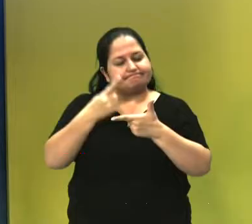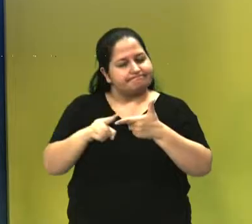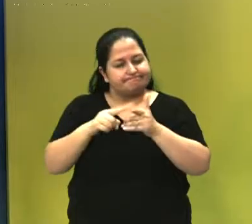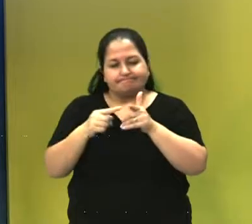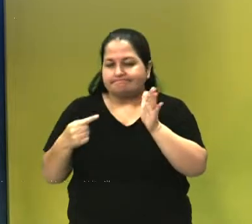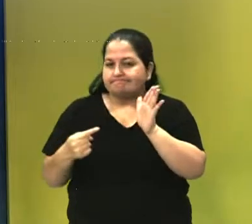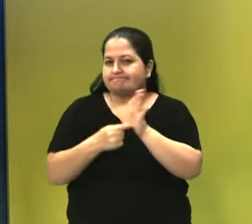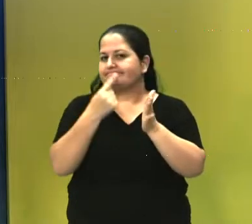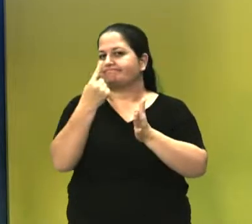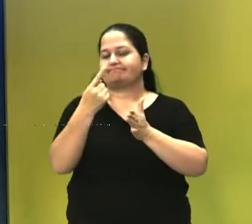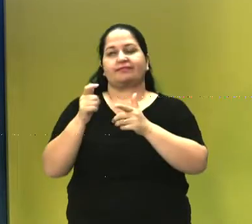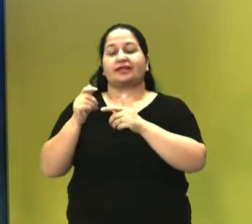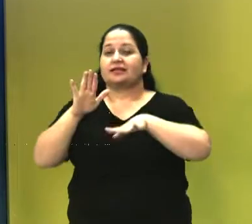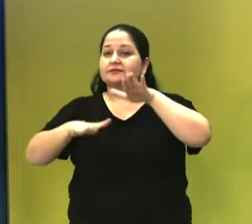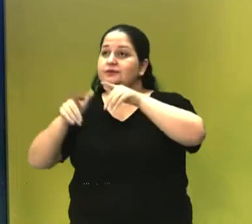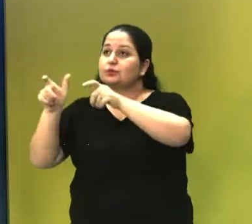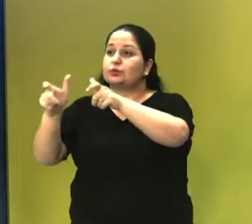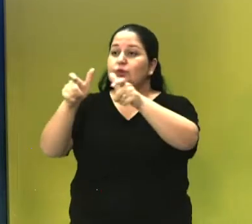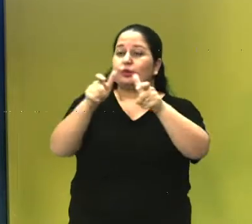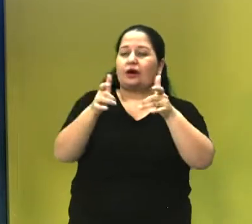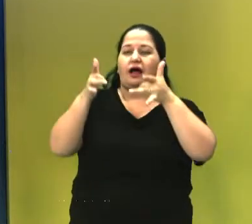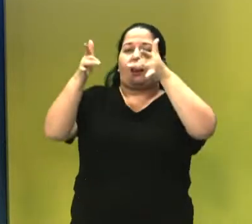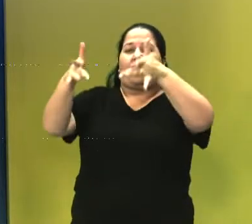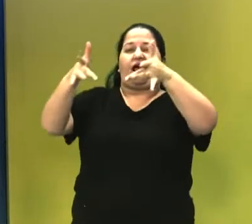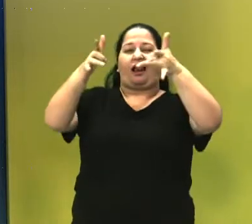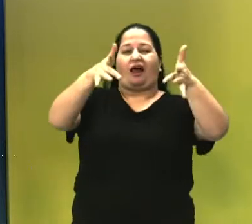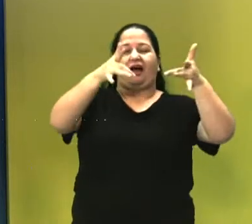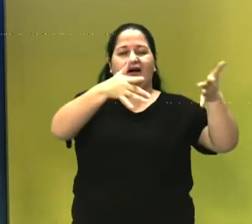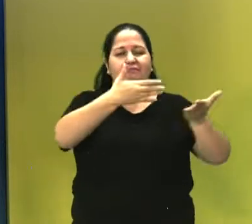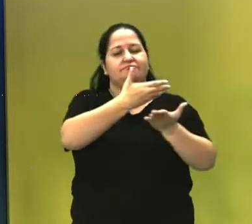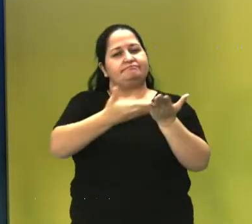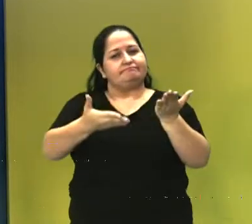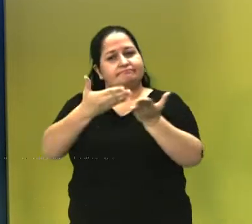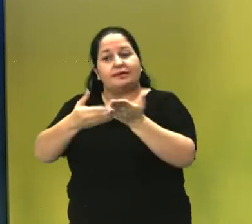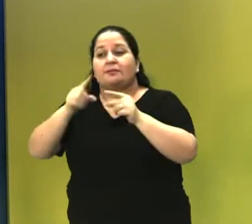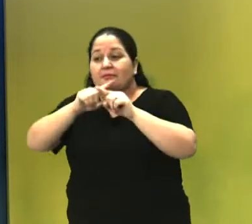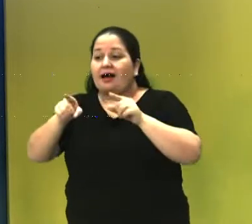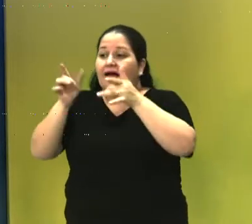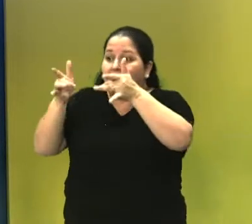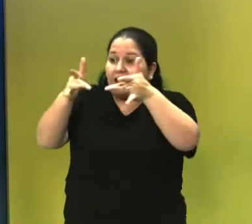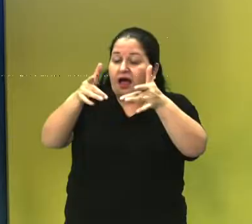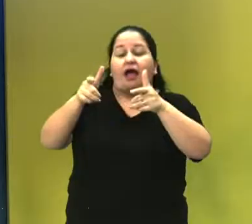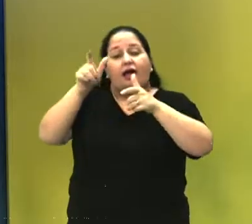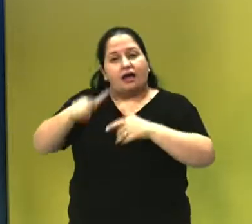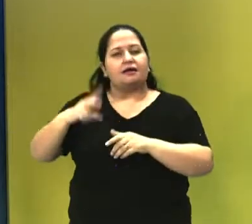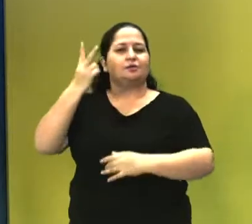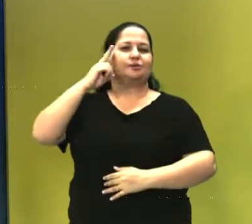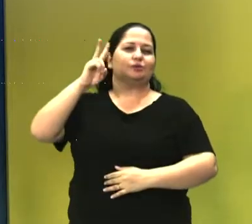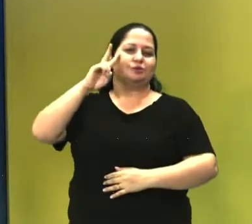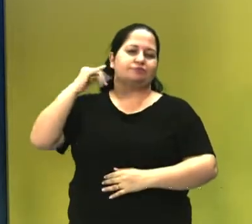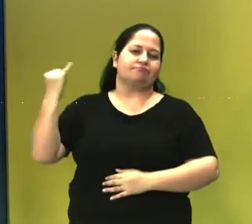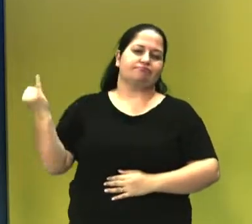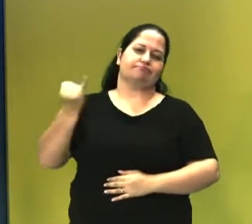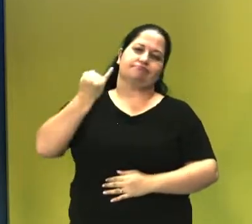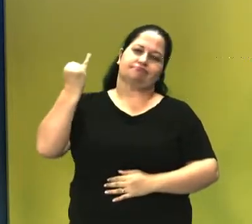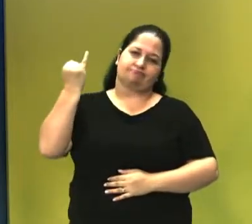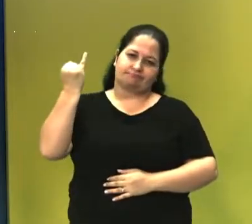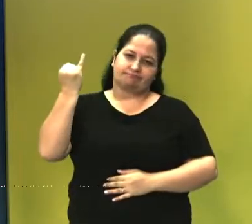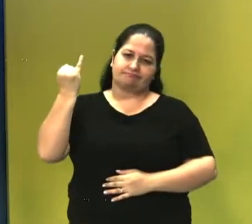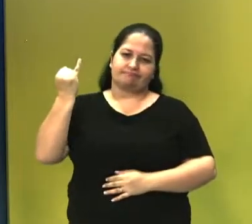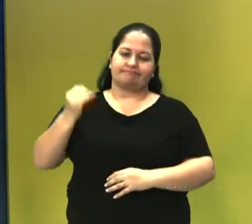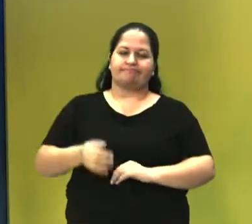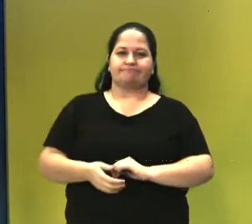patrimônio, do monumento, pilares, então, da nossa história também. Queridos,